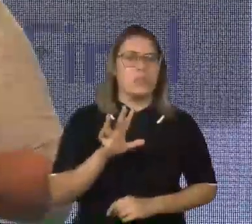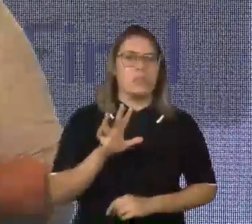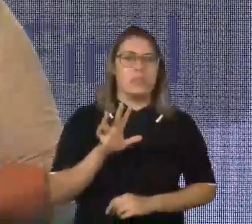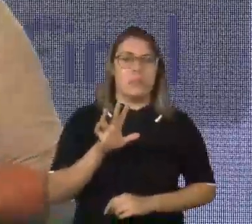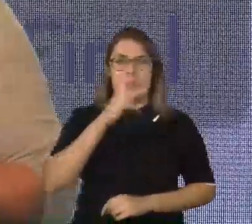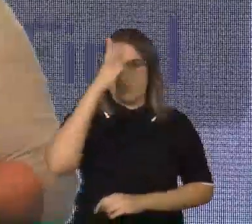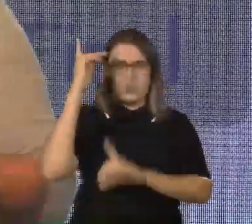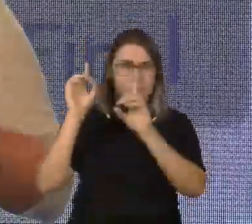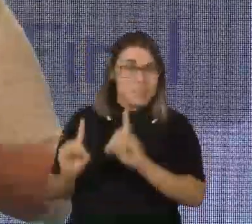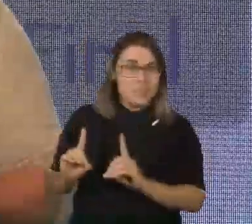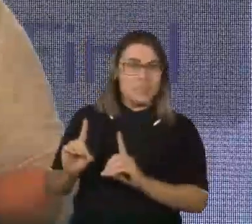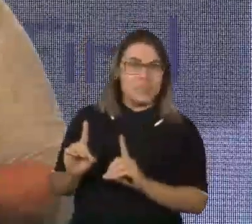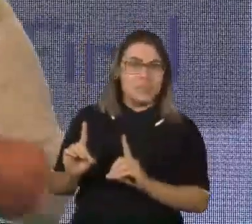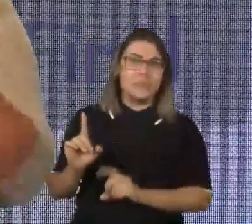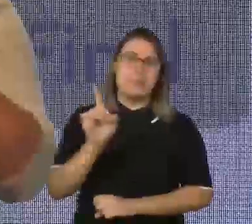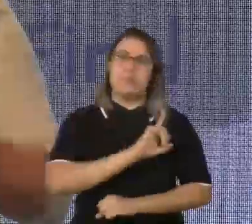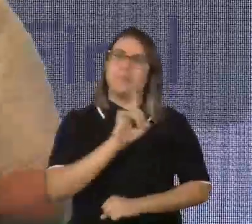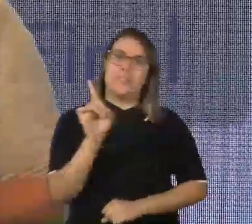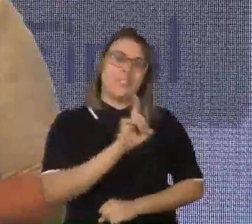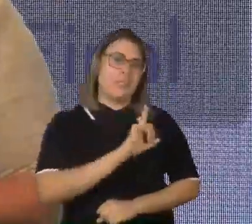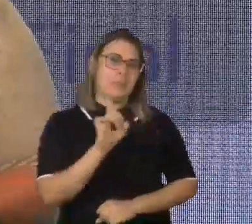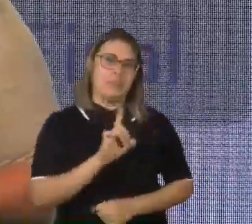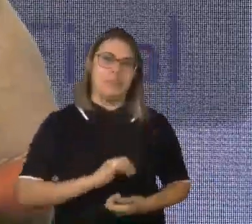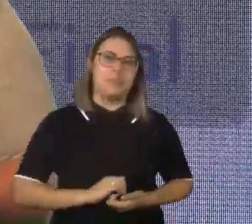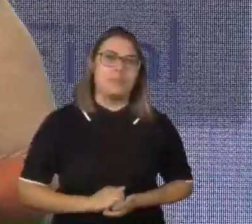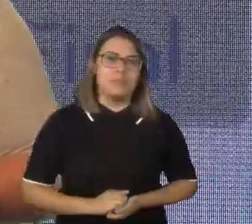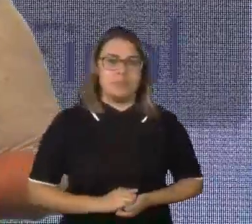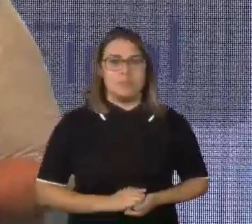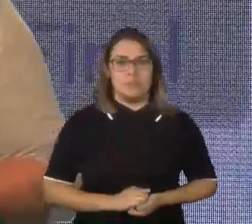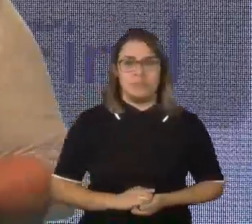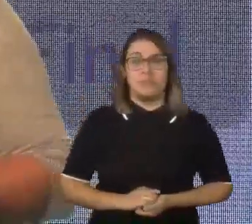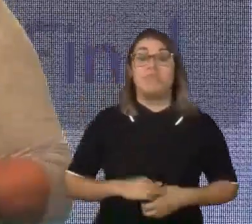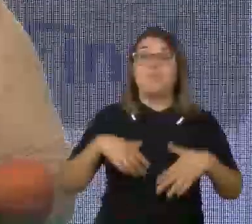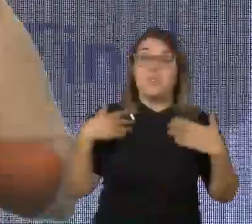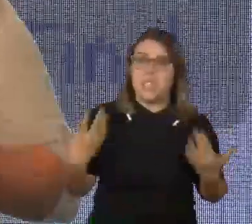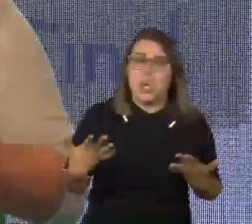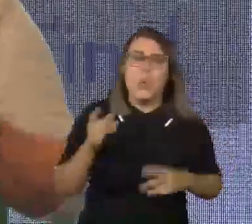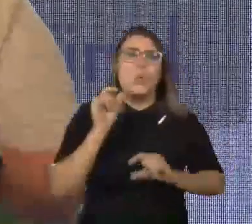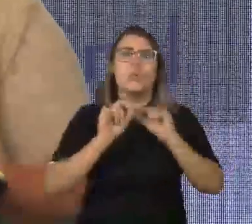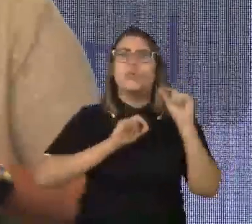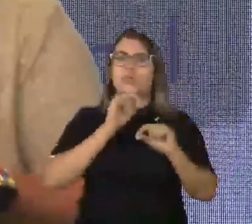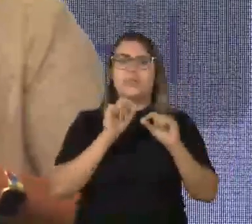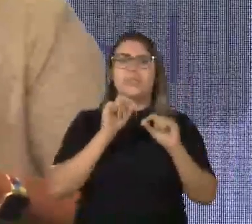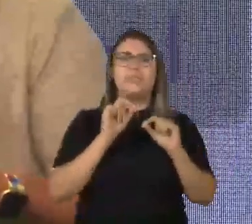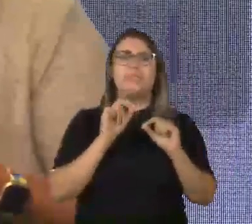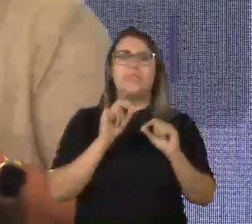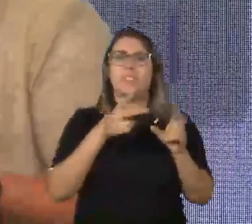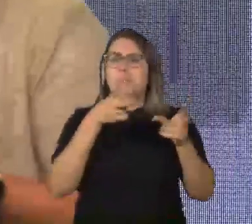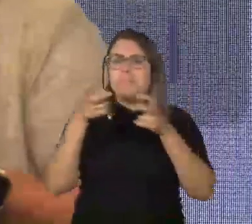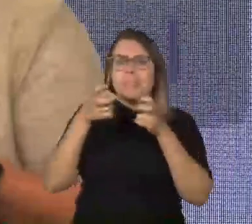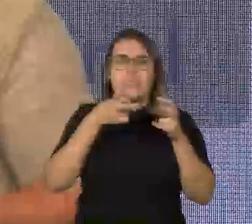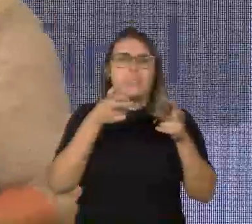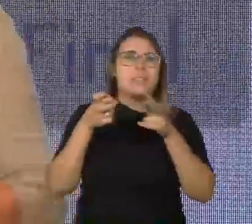deficiência, em principal, de alta complexidade. Então, o que seria benéfico e